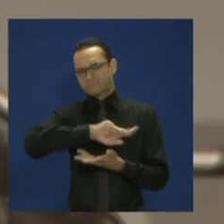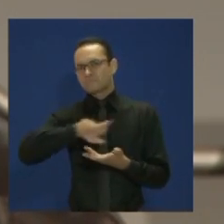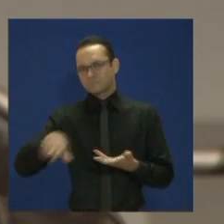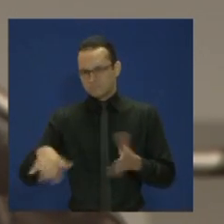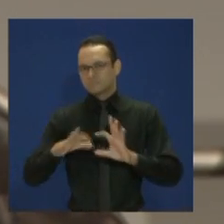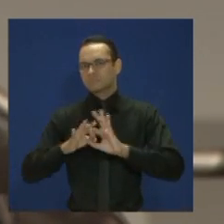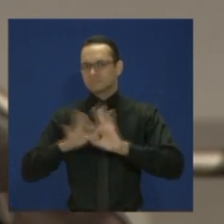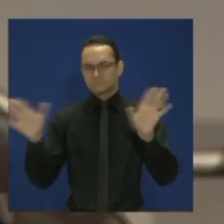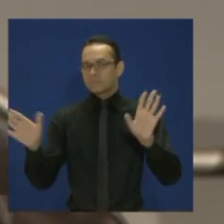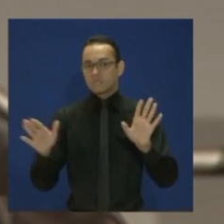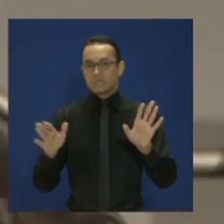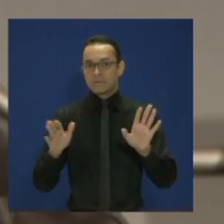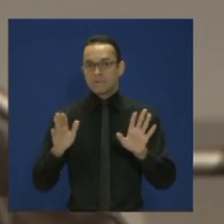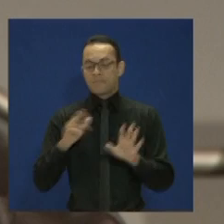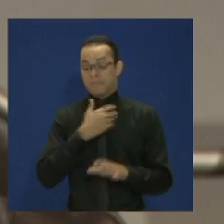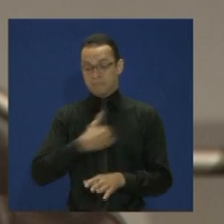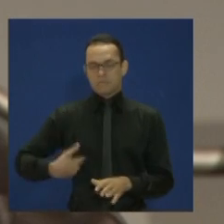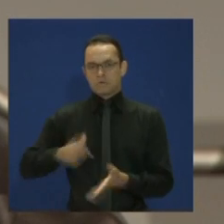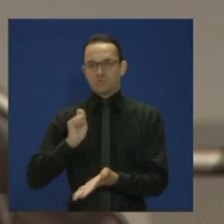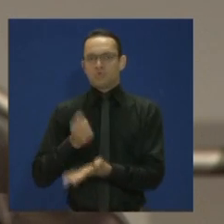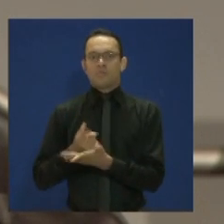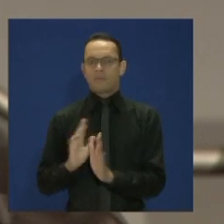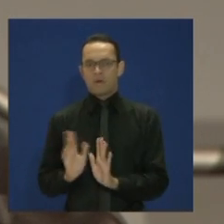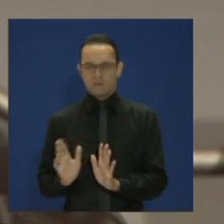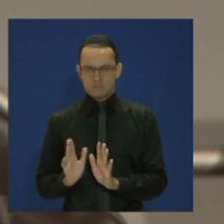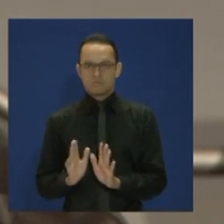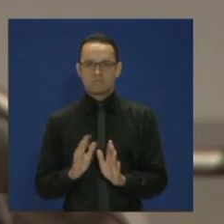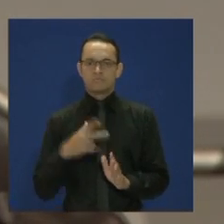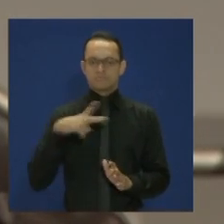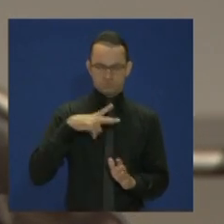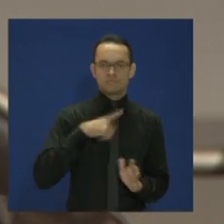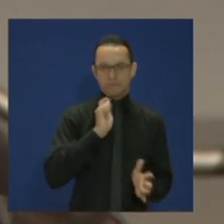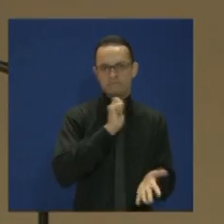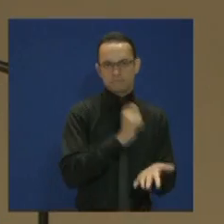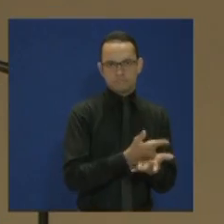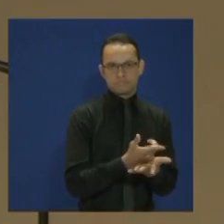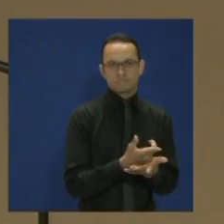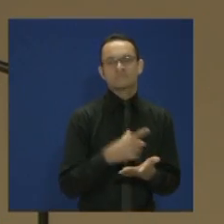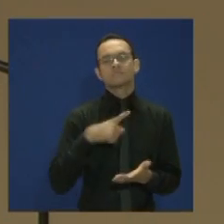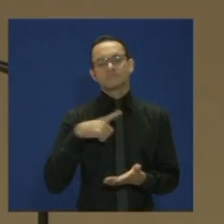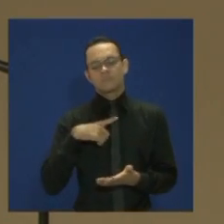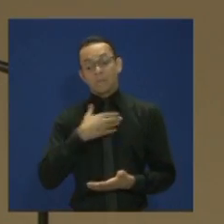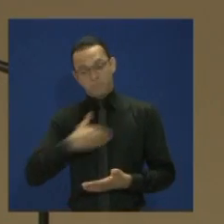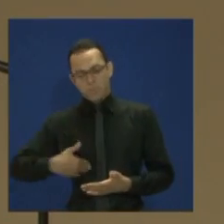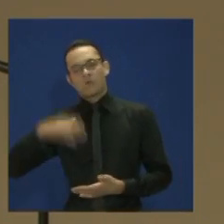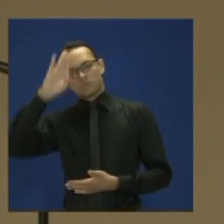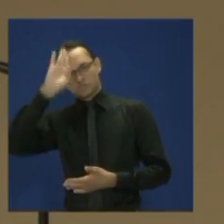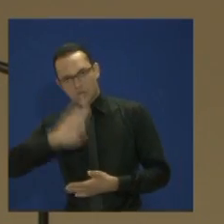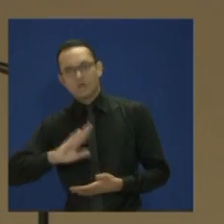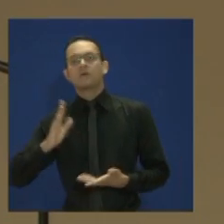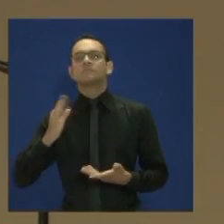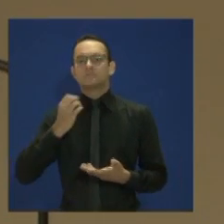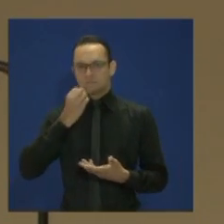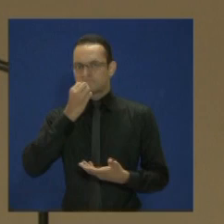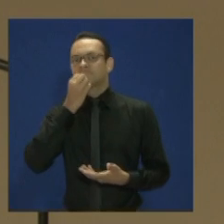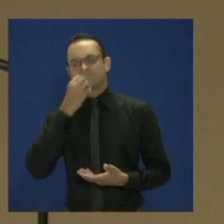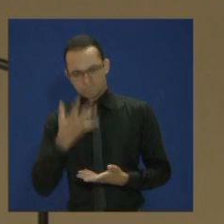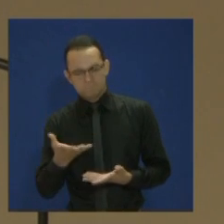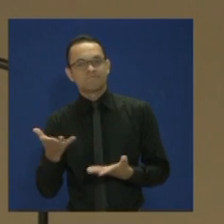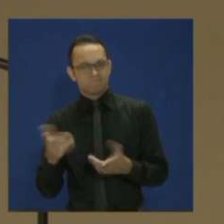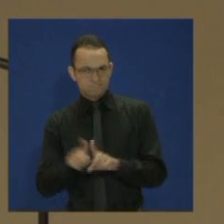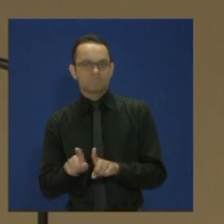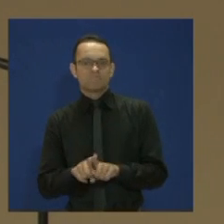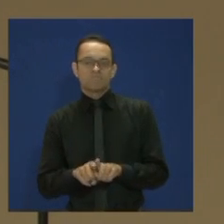particular, não se paga, os alunos têm educação pública, de qualidade e gratuita. Mas, se a gente